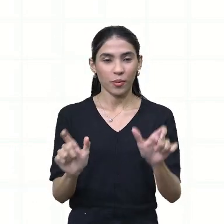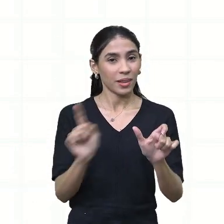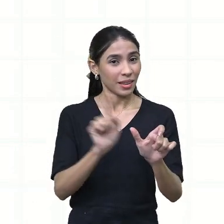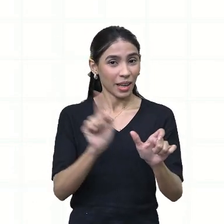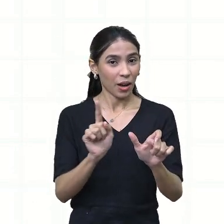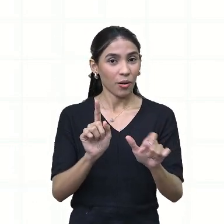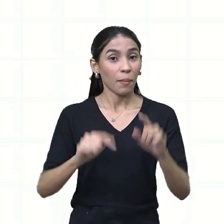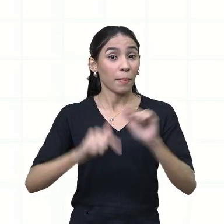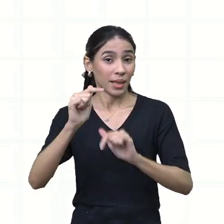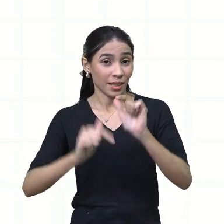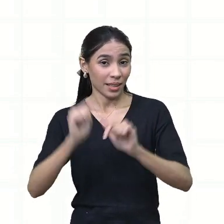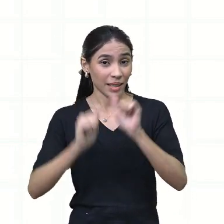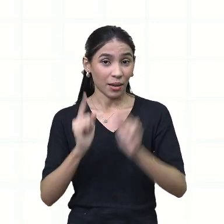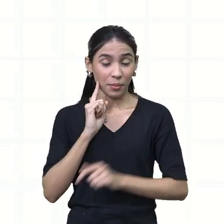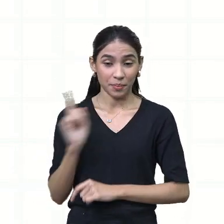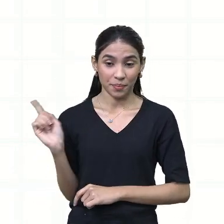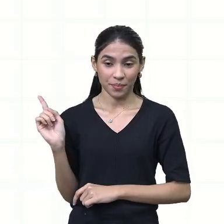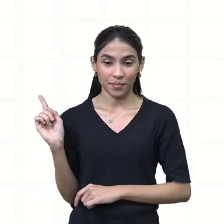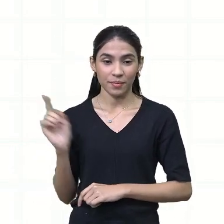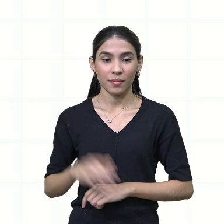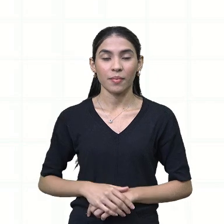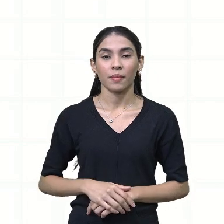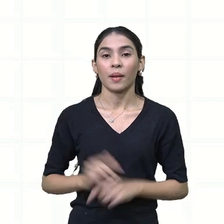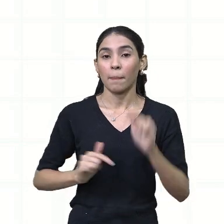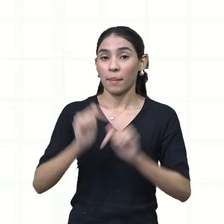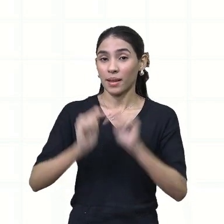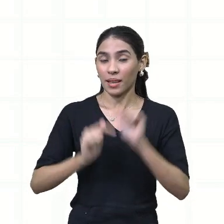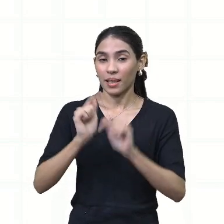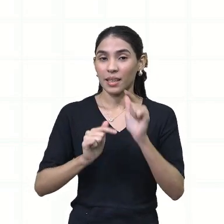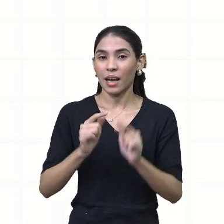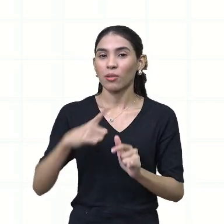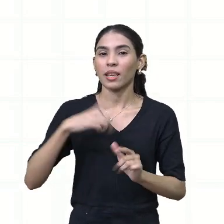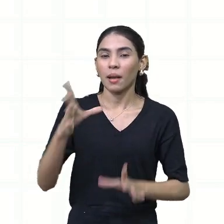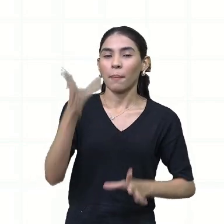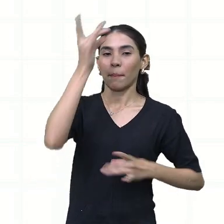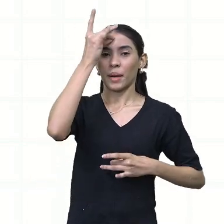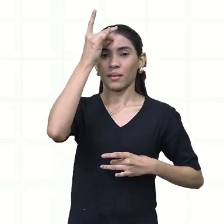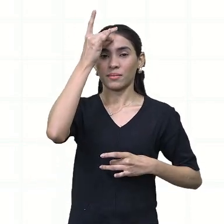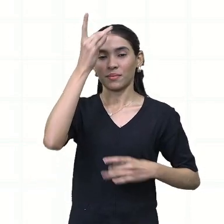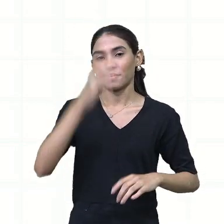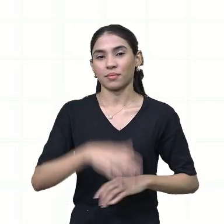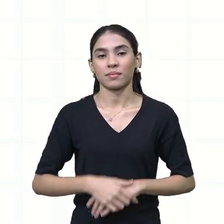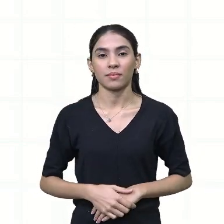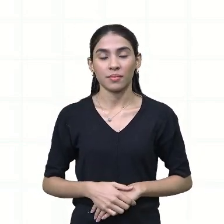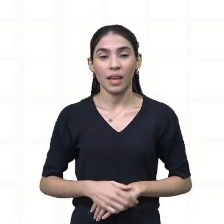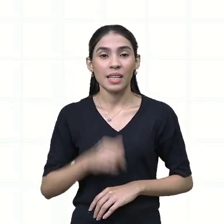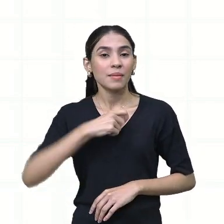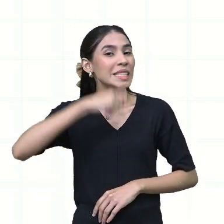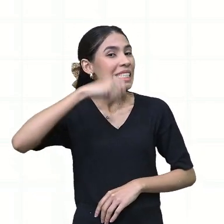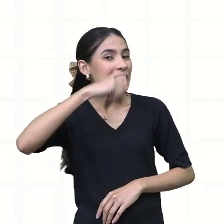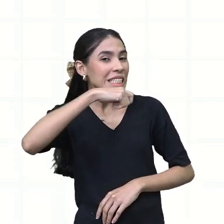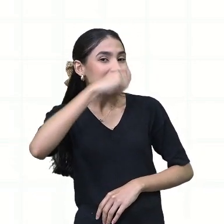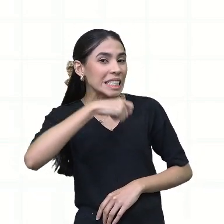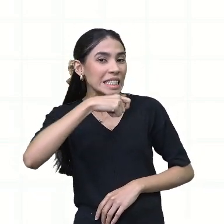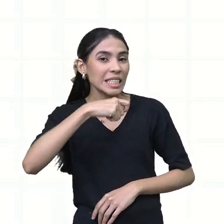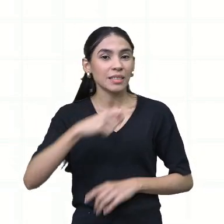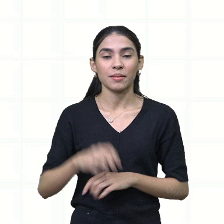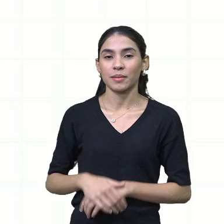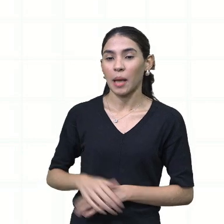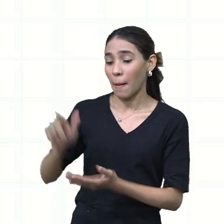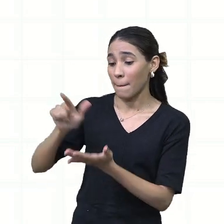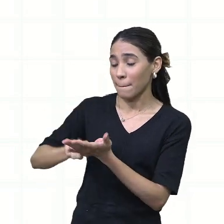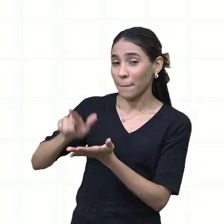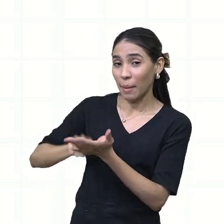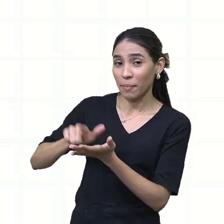entre objetos, né? E esses objetos ganham vida. A escova fala para o